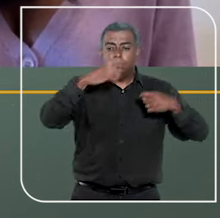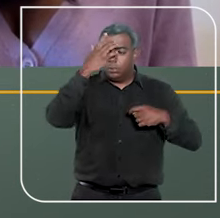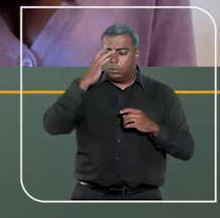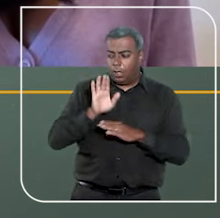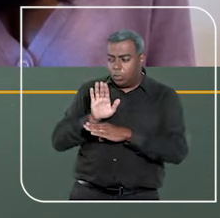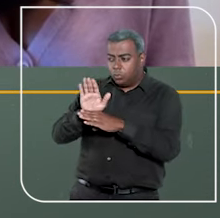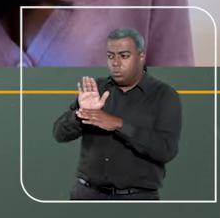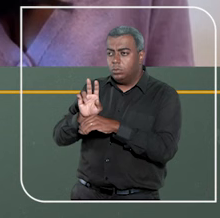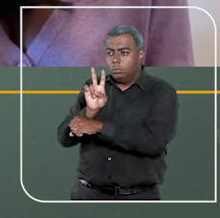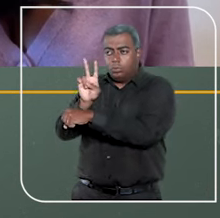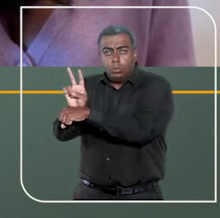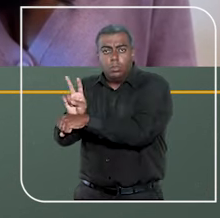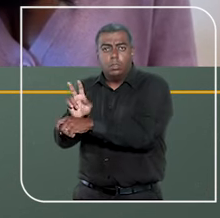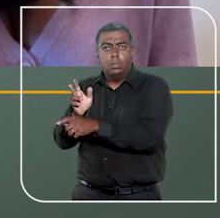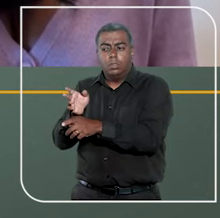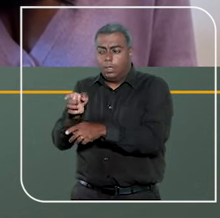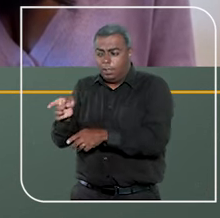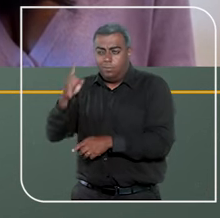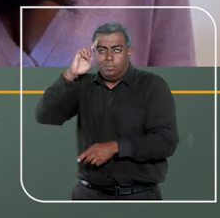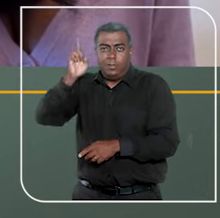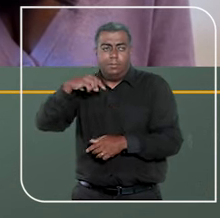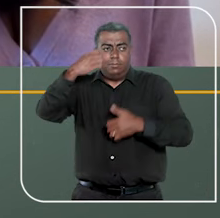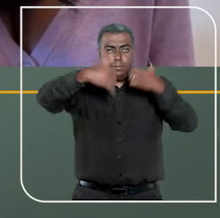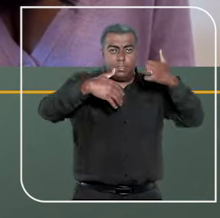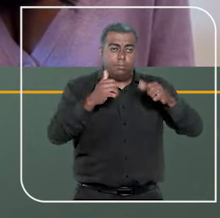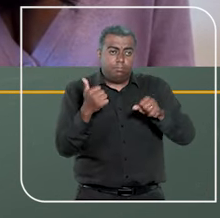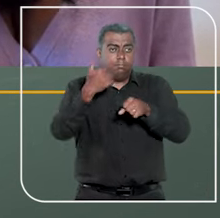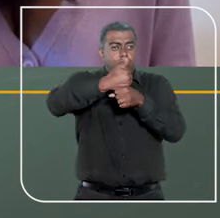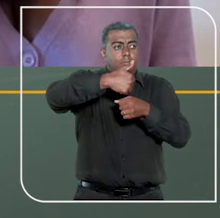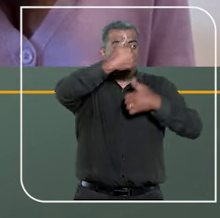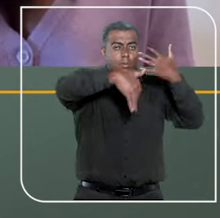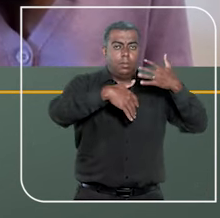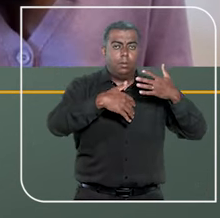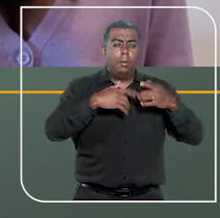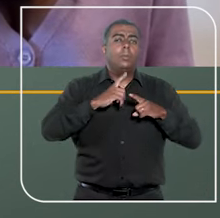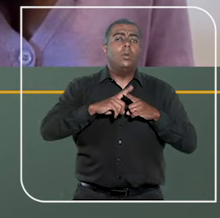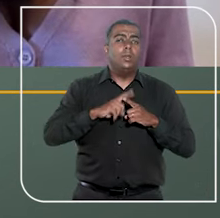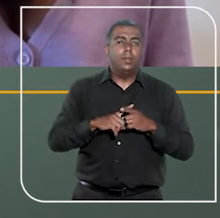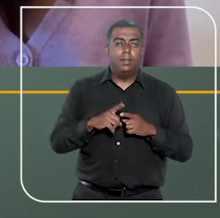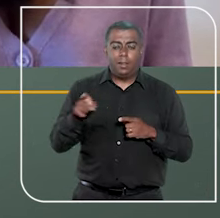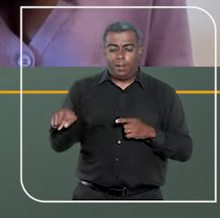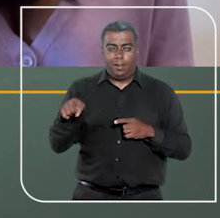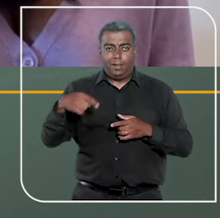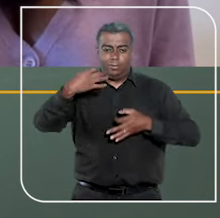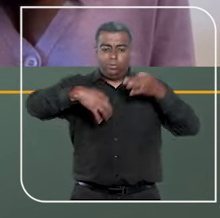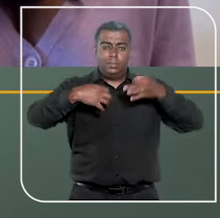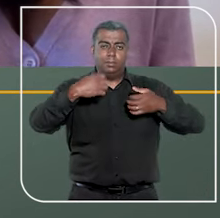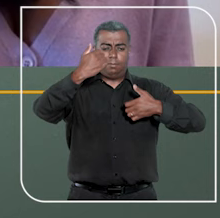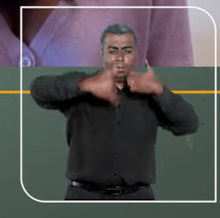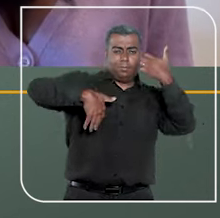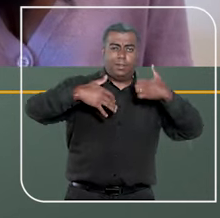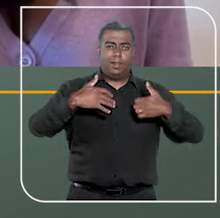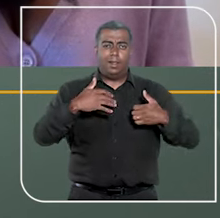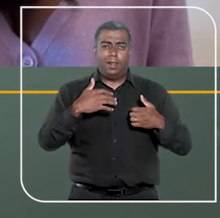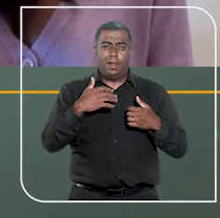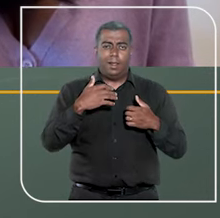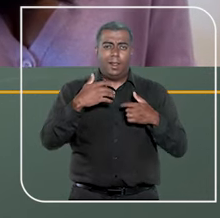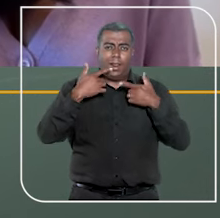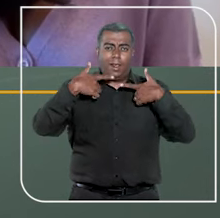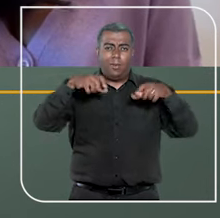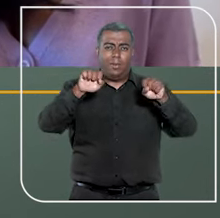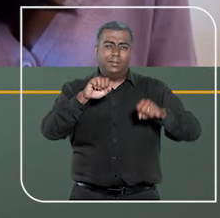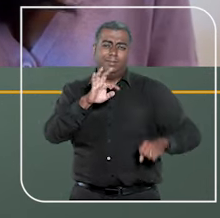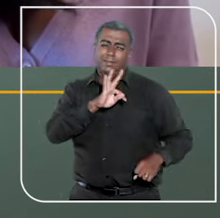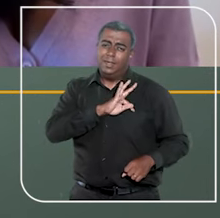proteger e falar pelas pessoas que estão pleiteando junto ao juiz. Porque, veja, a linguagem é extremamente técnica, as leis no